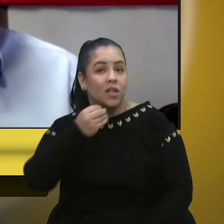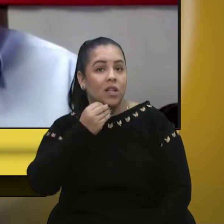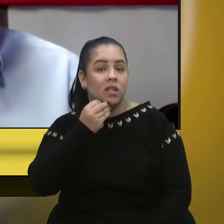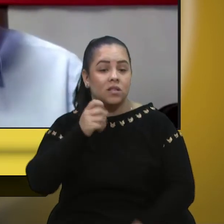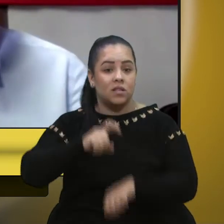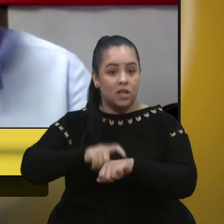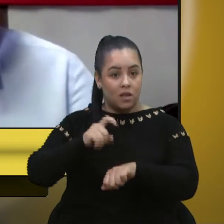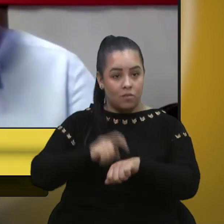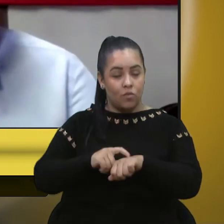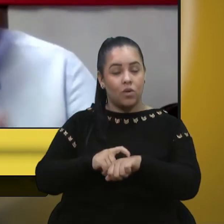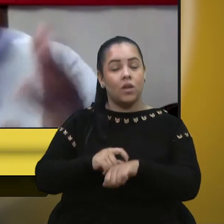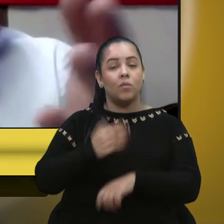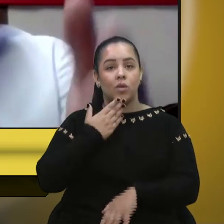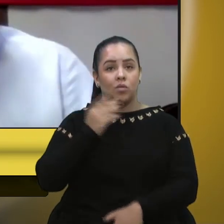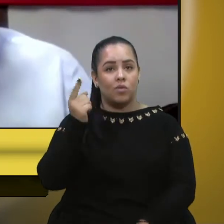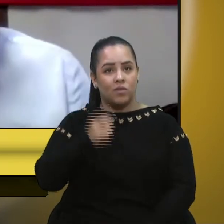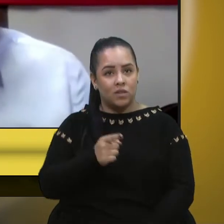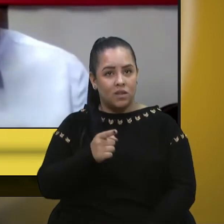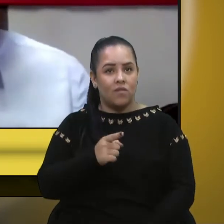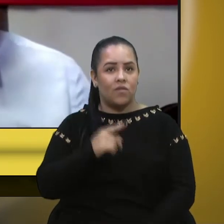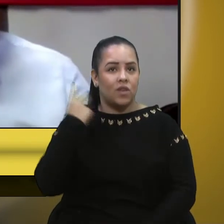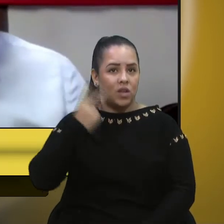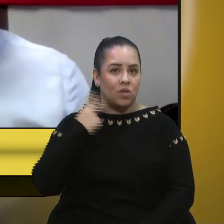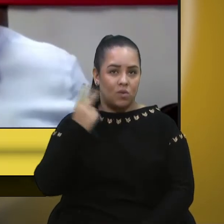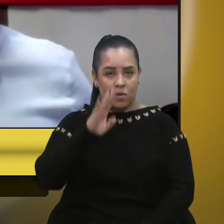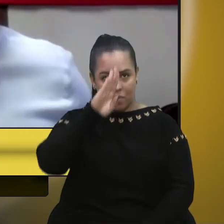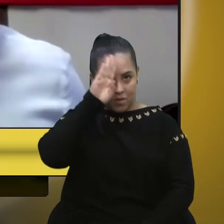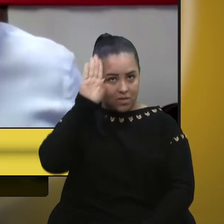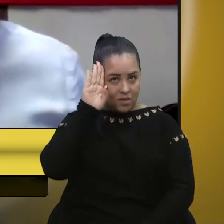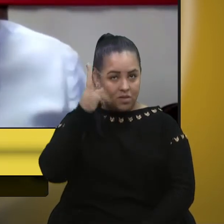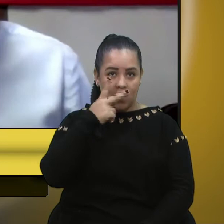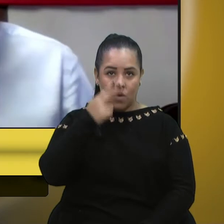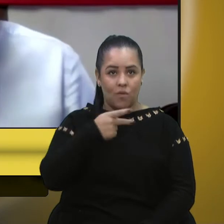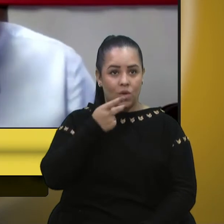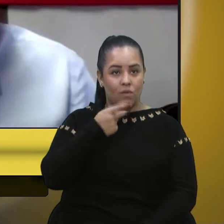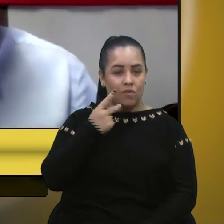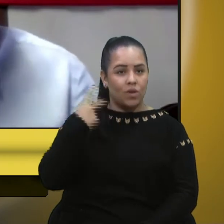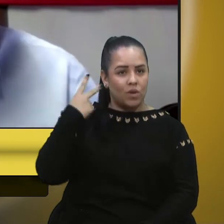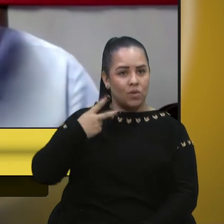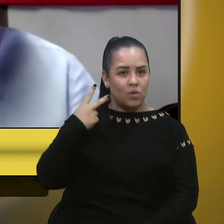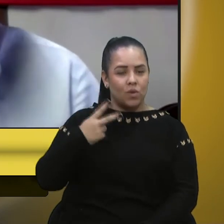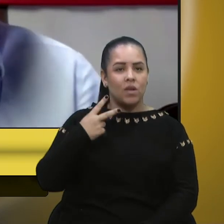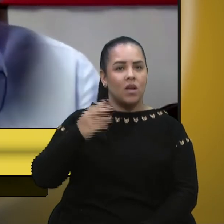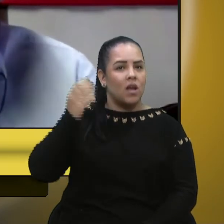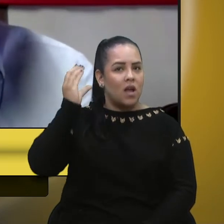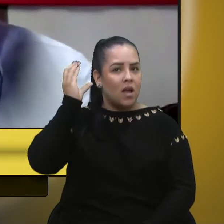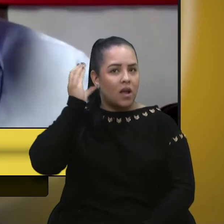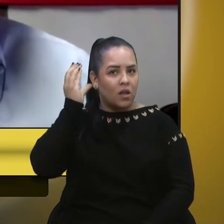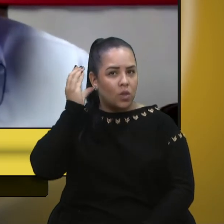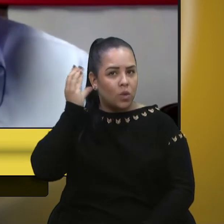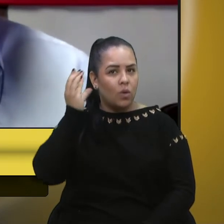pedi aqui, vereador Bressan, na fala do vereador Cadore, líder do governo, na questão